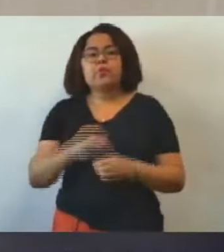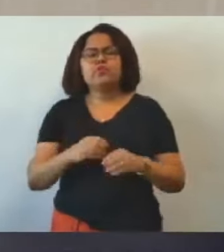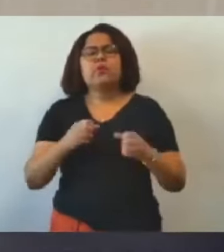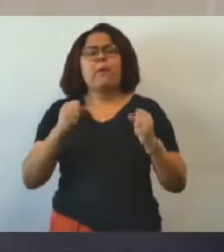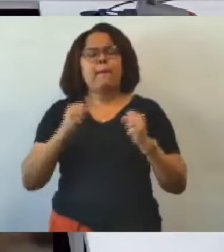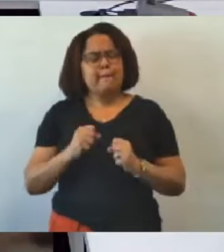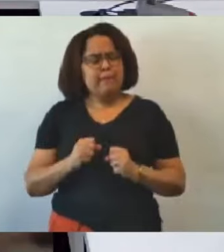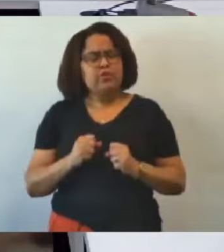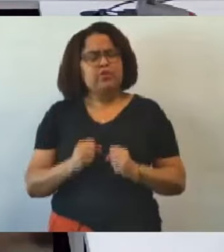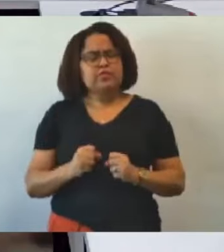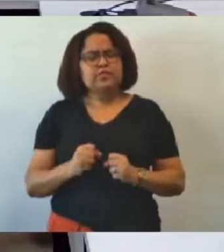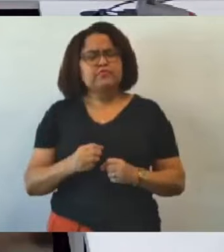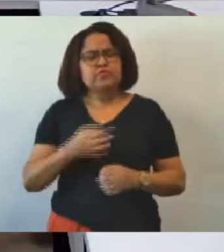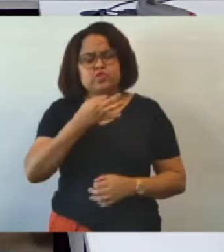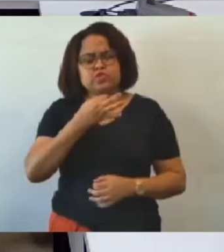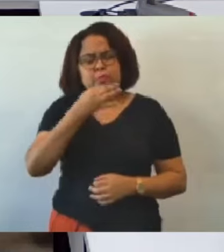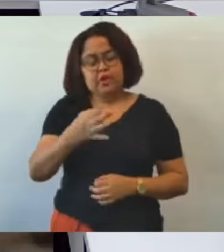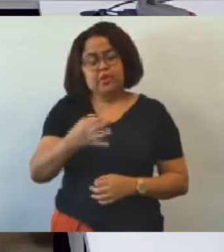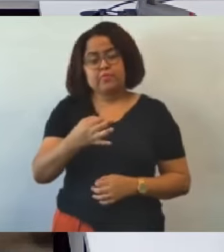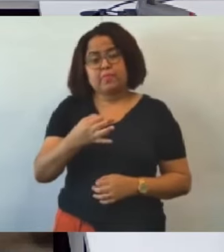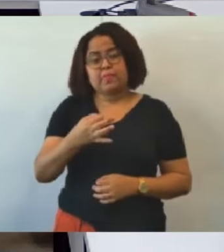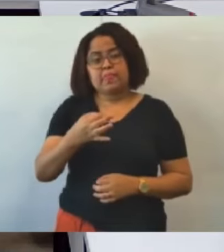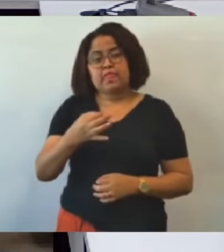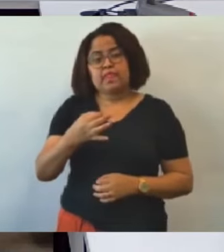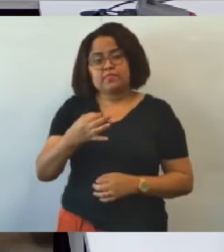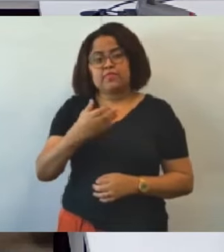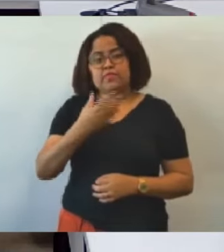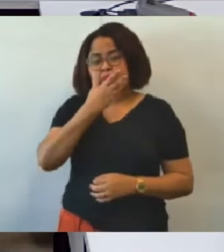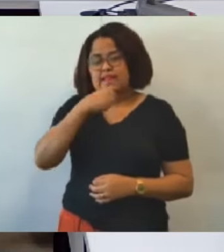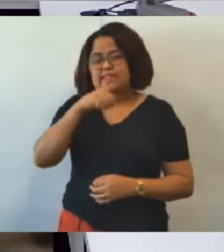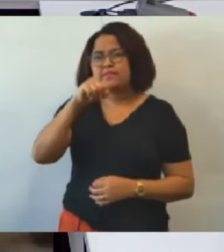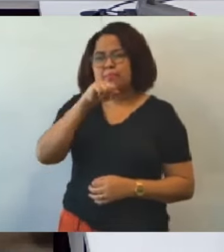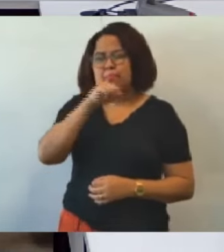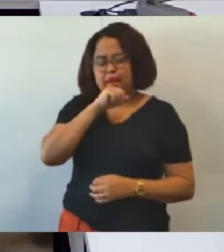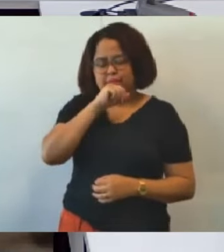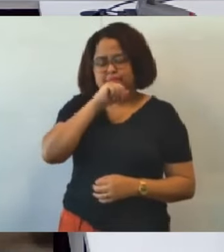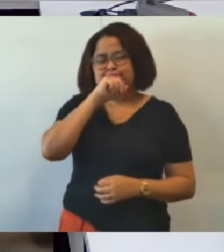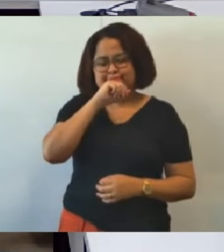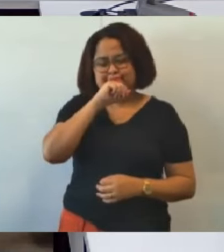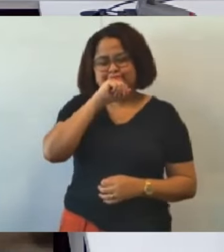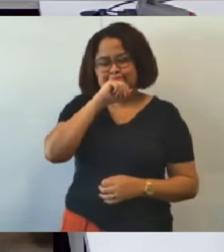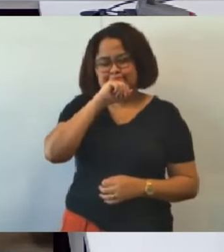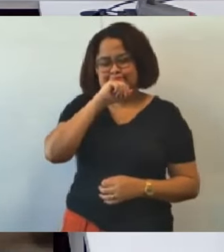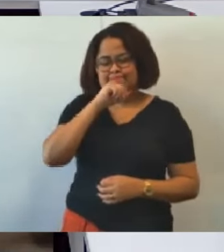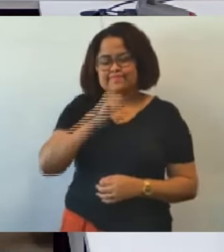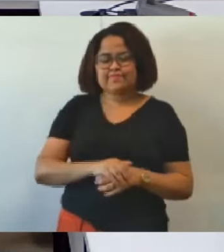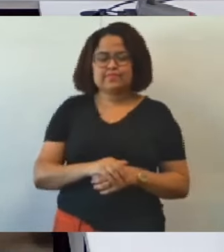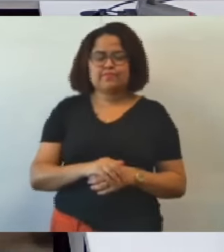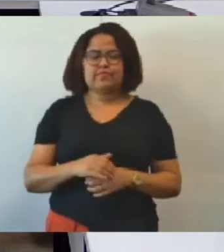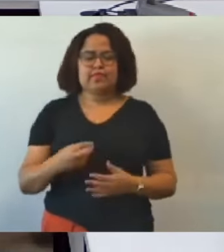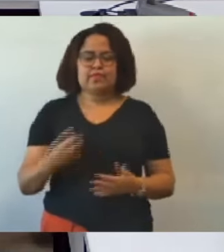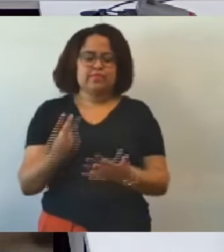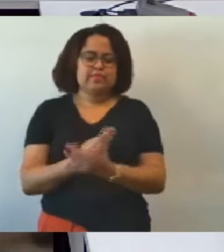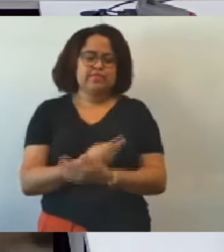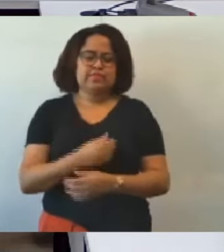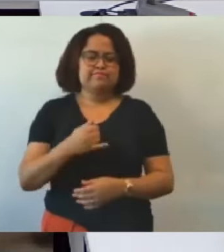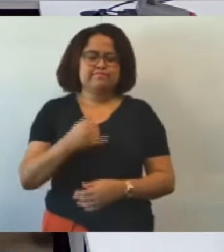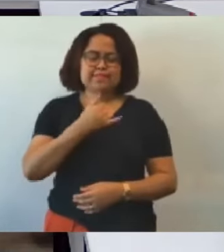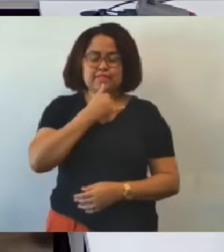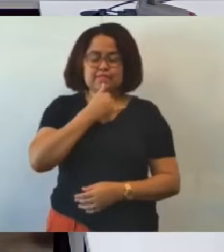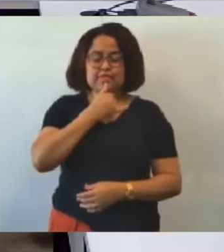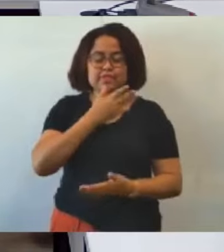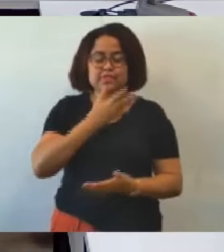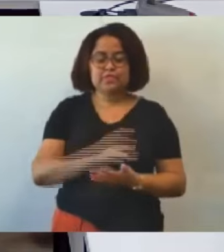esse pai que teve um pesadelo na época lamentavelmente bom são 11